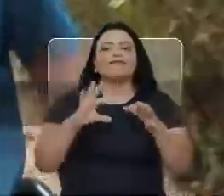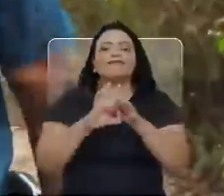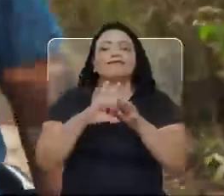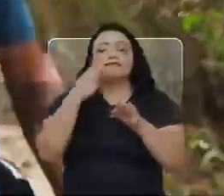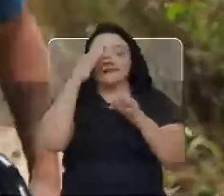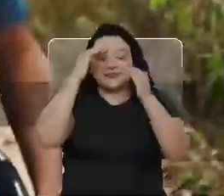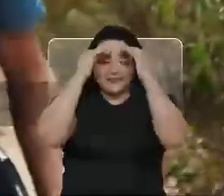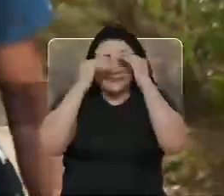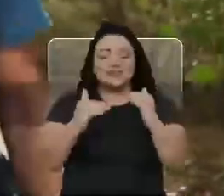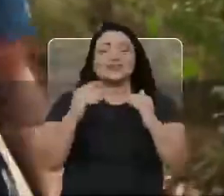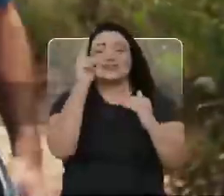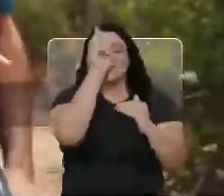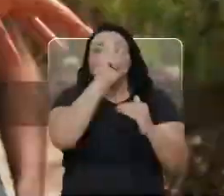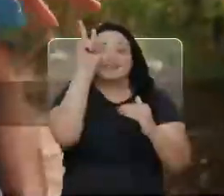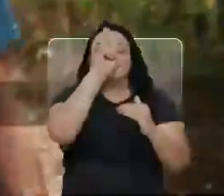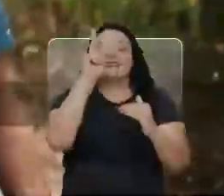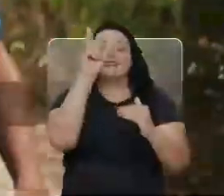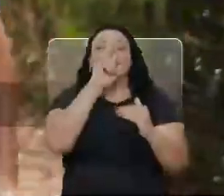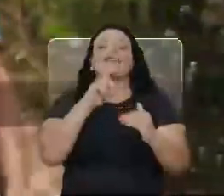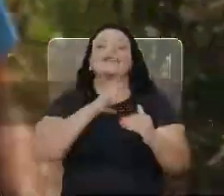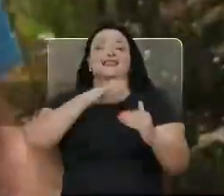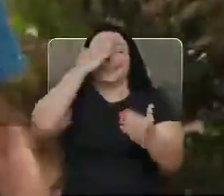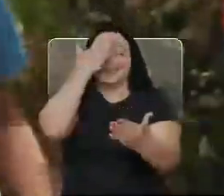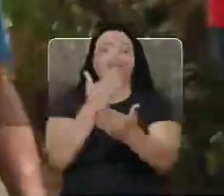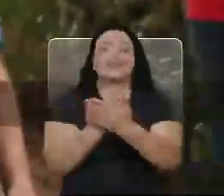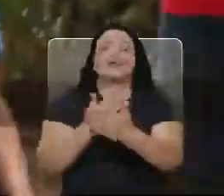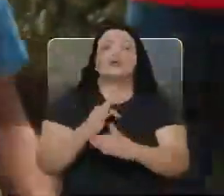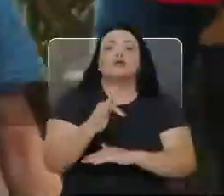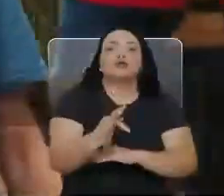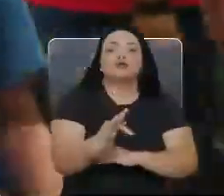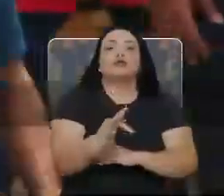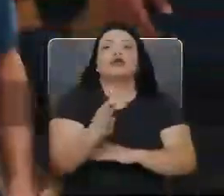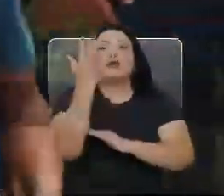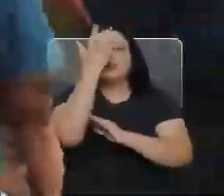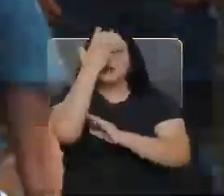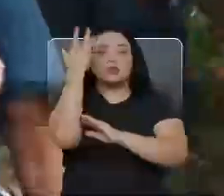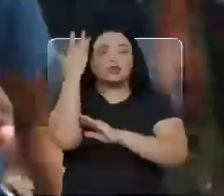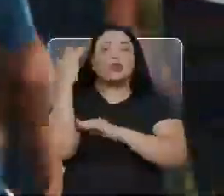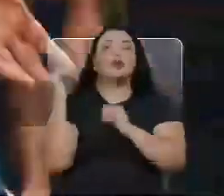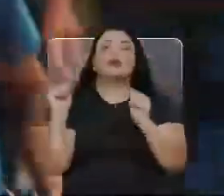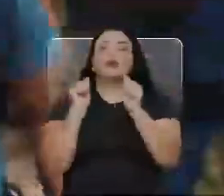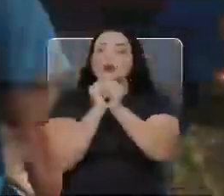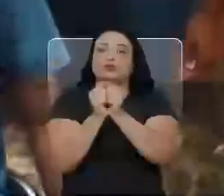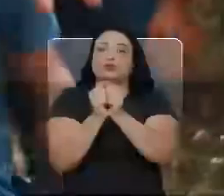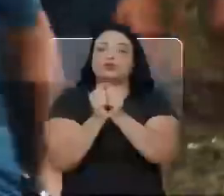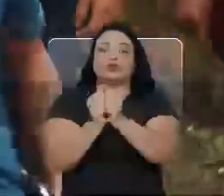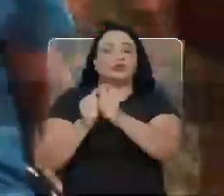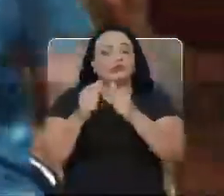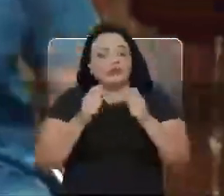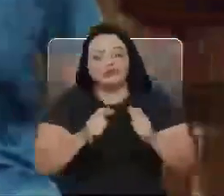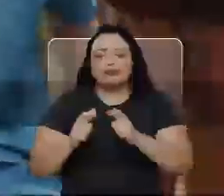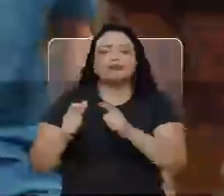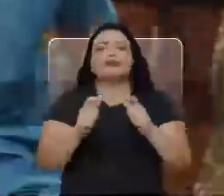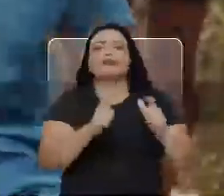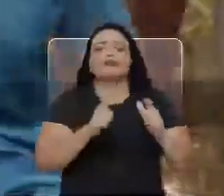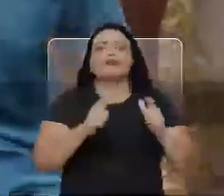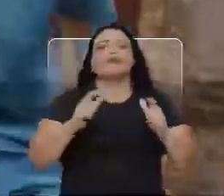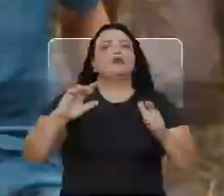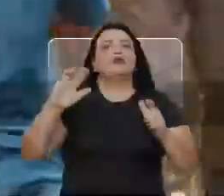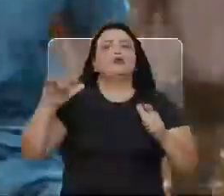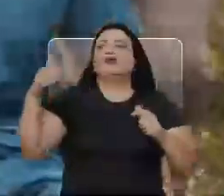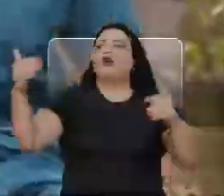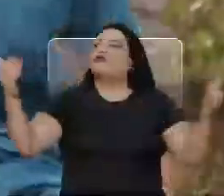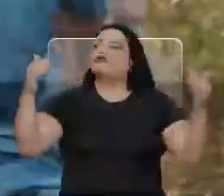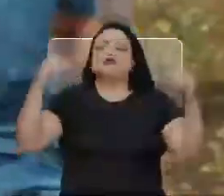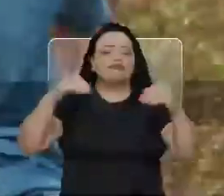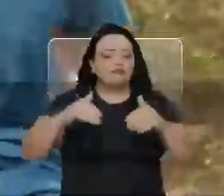essa terra, respeitam nossa história e têm confiança no nosso futuro. Gente que está em todos os cantos, gente que vem